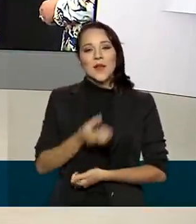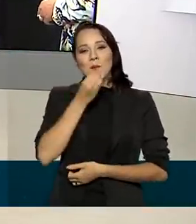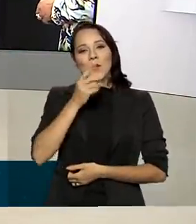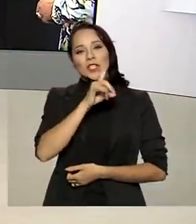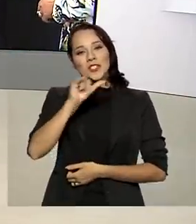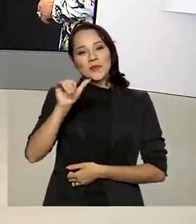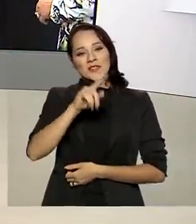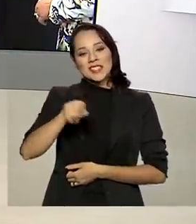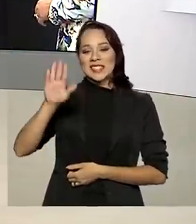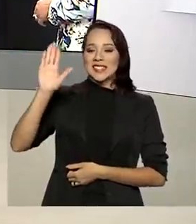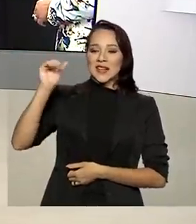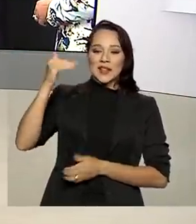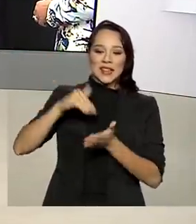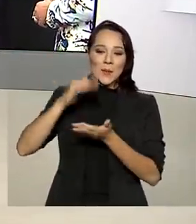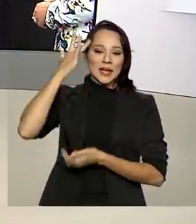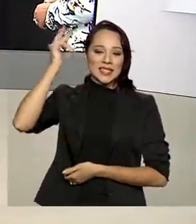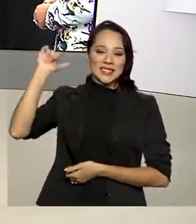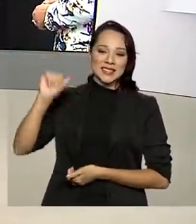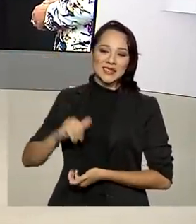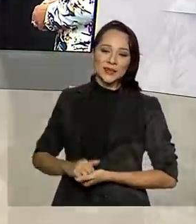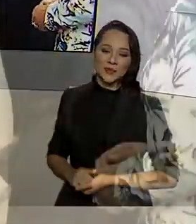Bom dia para você e até amanhã. Tchau, tchau.